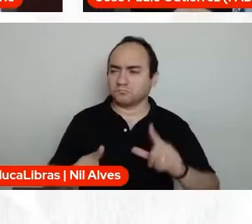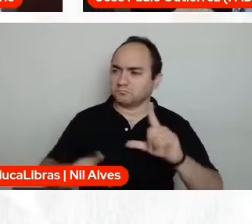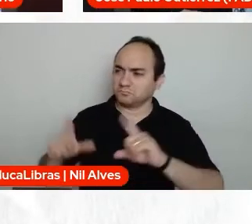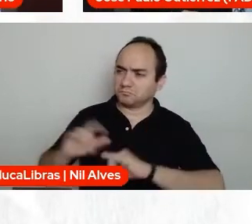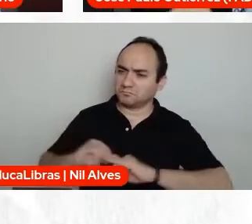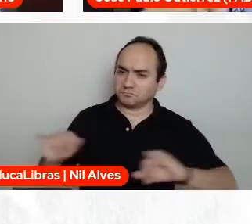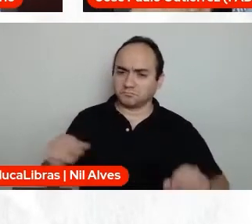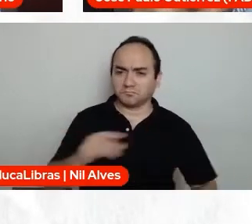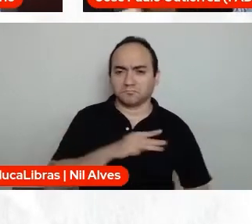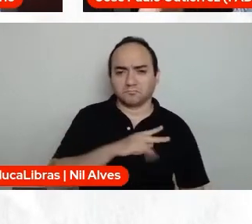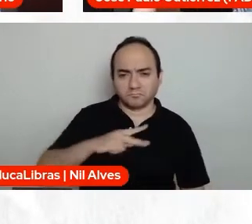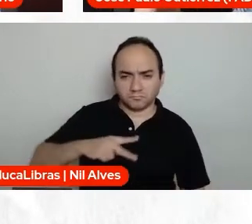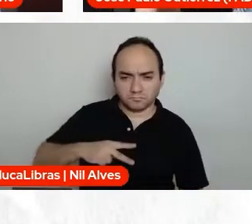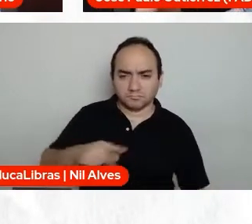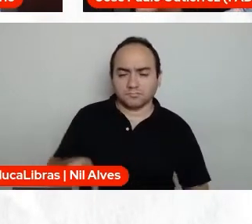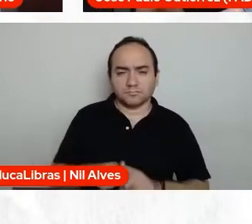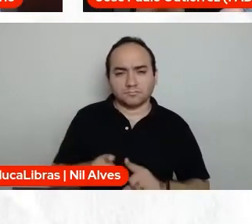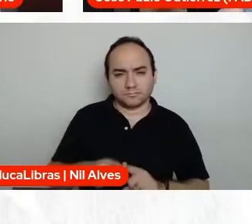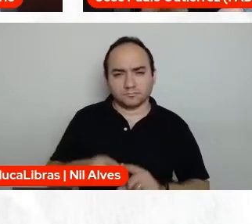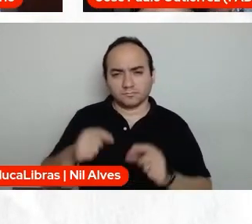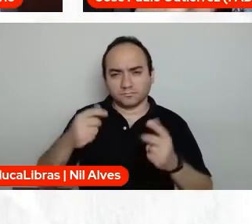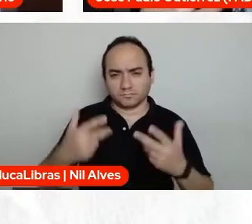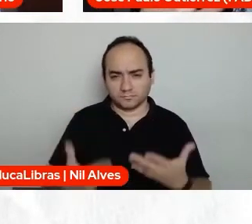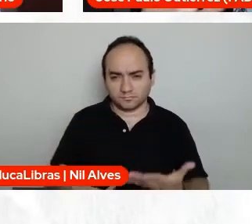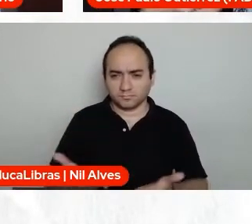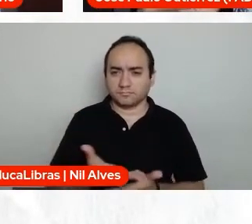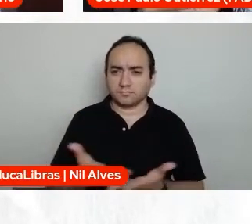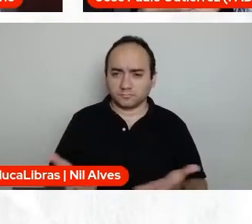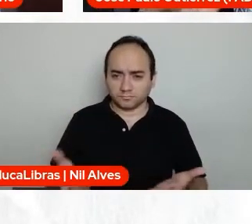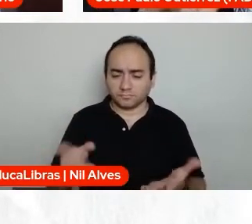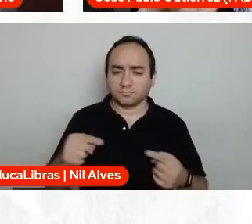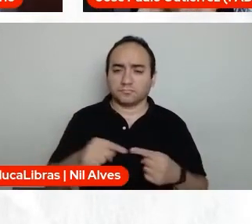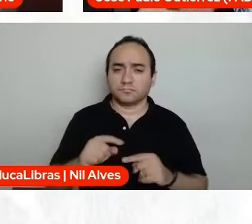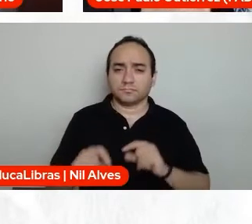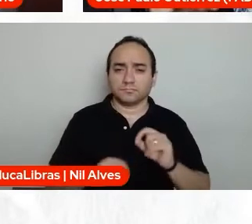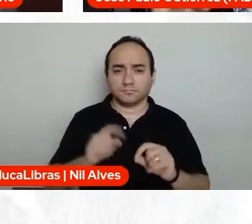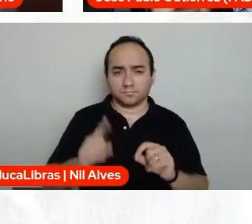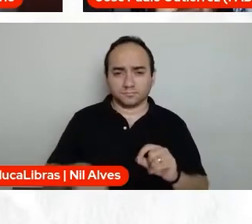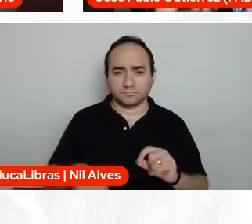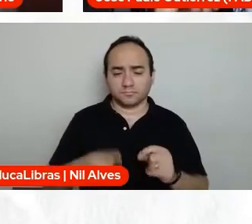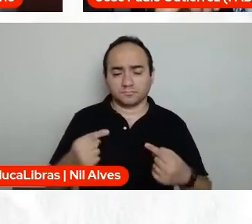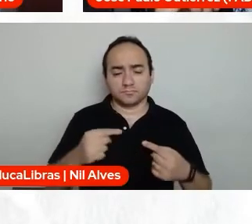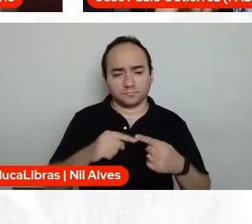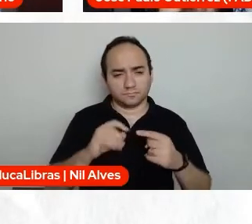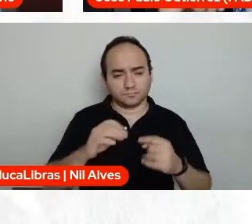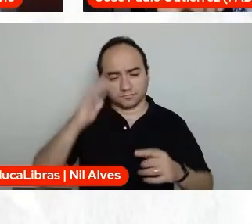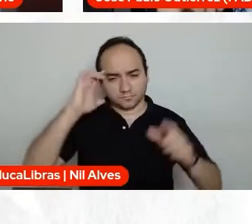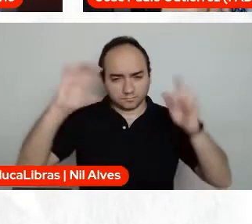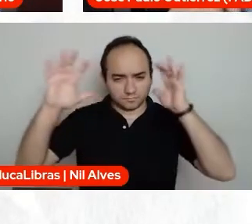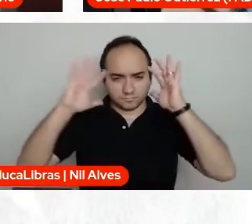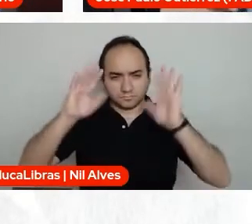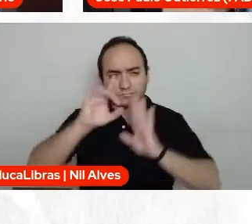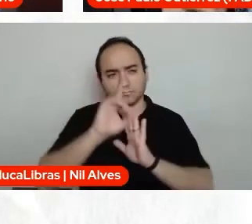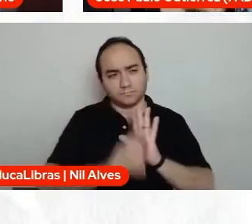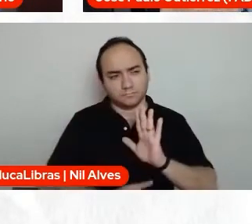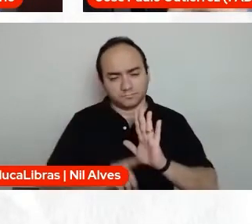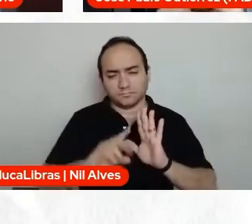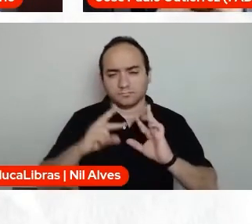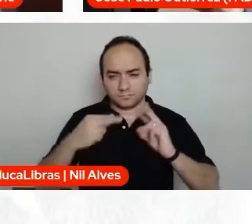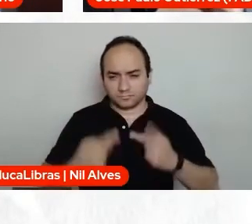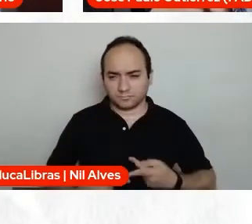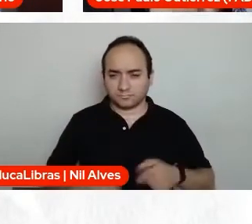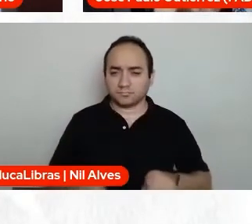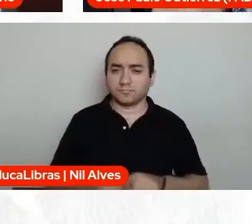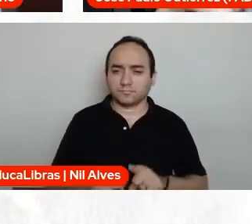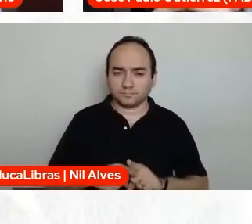município público, buscar realmente a denúncia, porque é uma forma de você, conscientizando-se dos direitos humanos, da mulher,